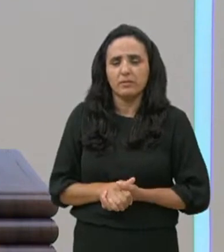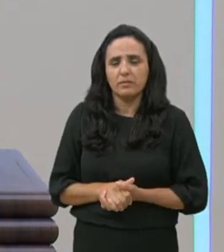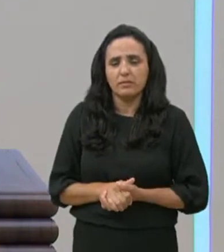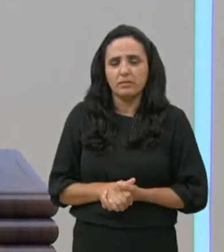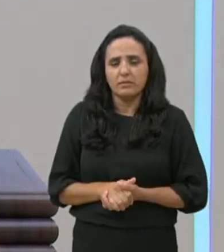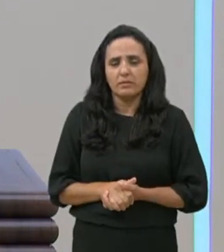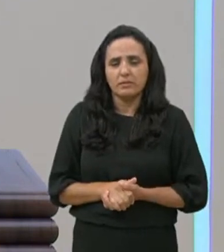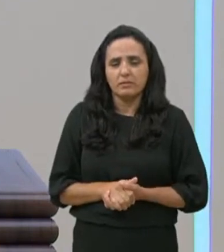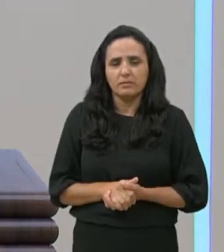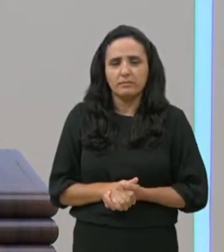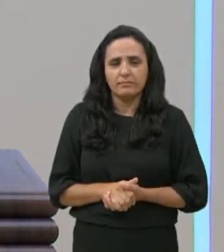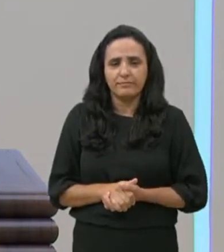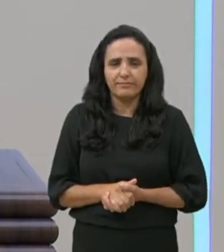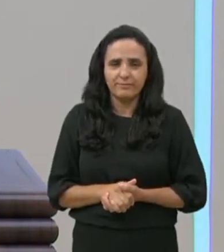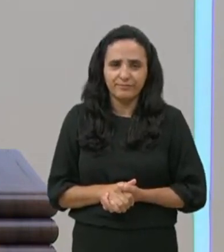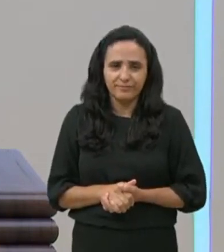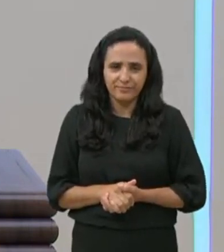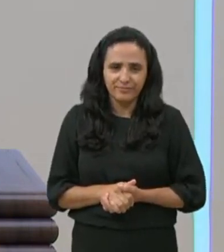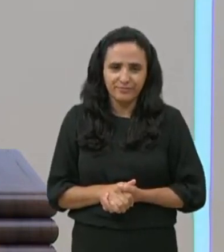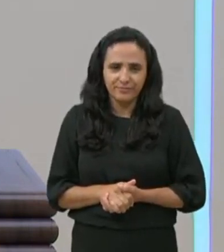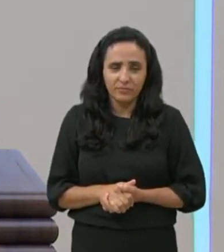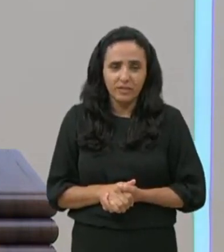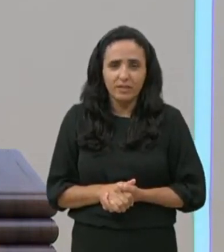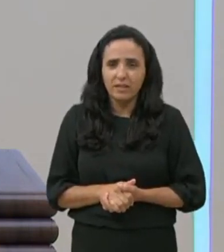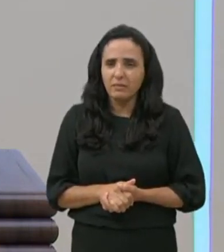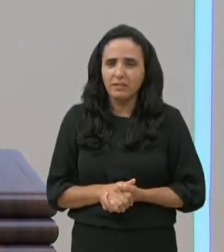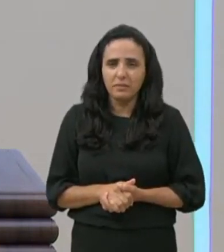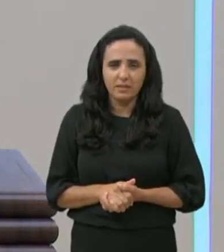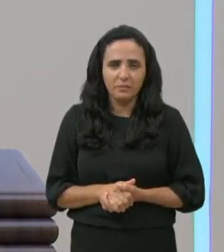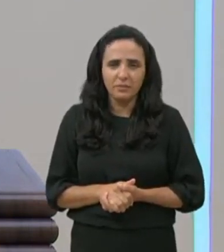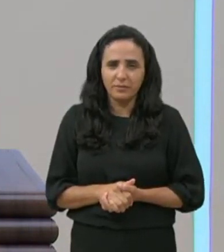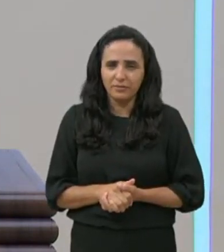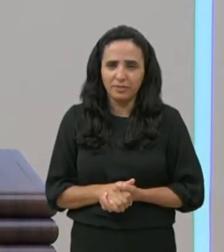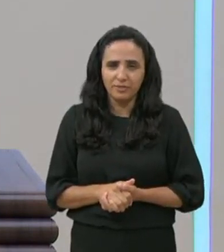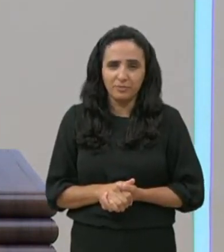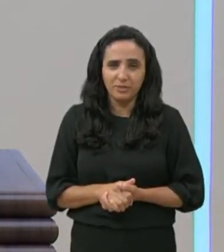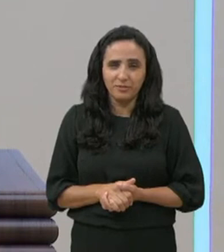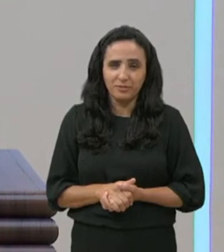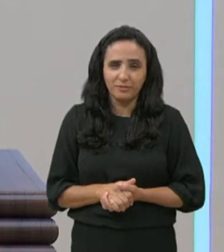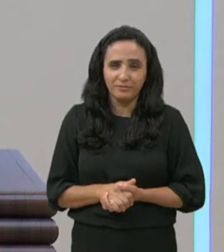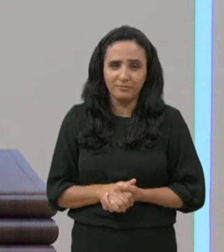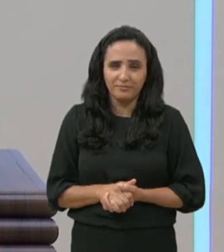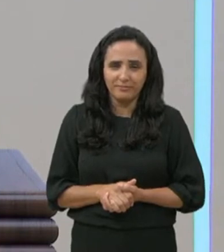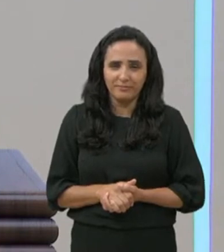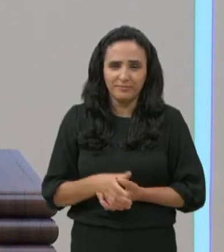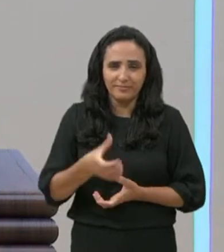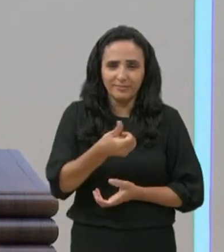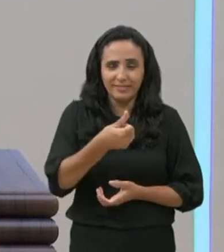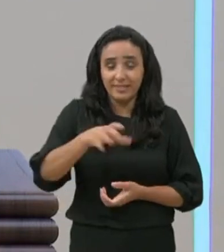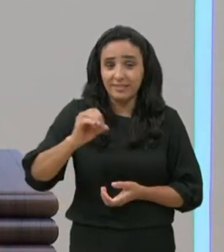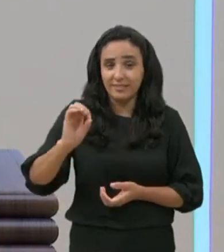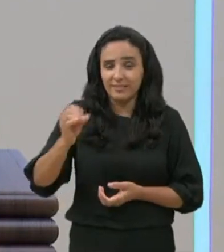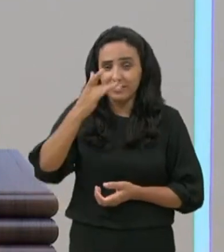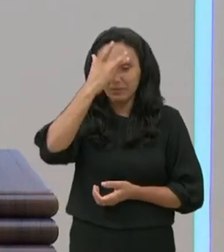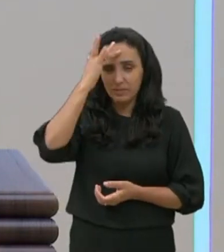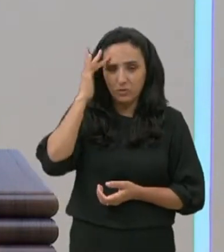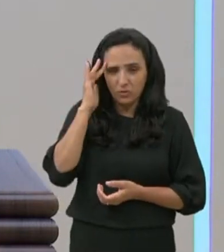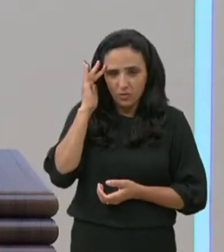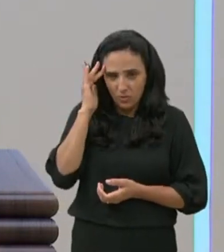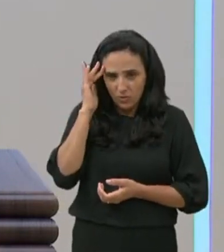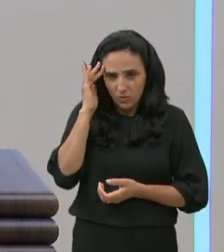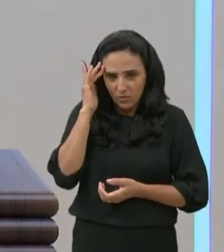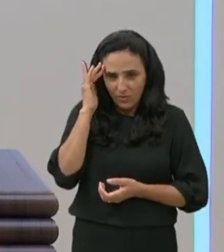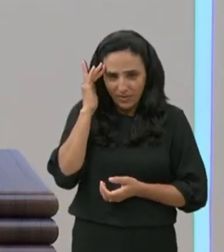cortes. Se uma corte tem seiscentos homens, dez